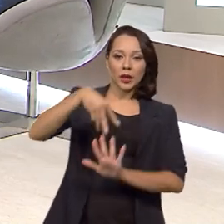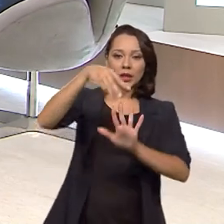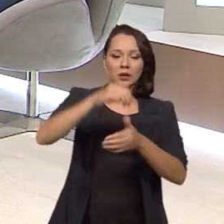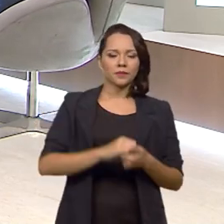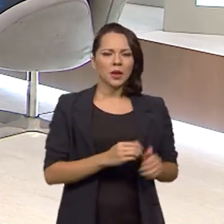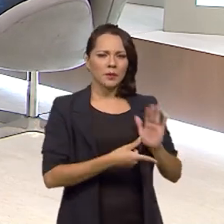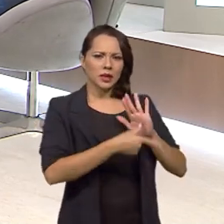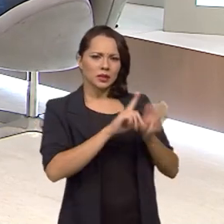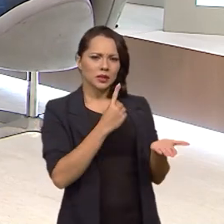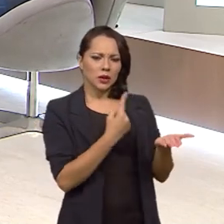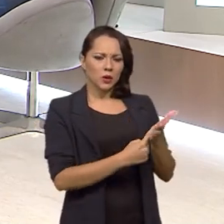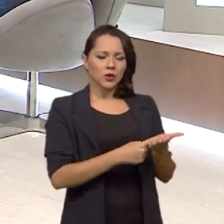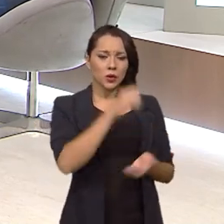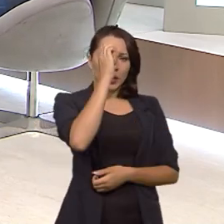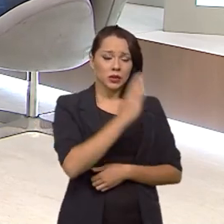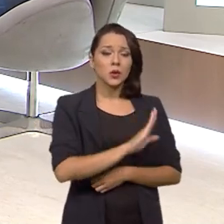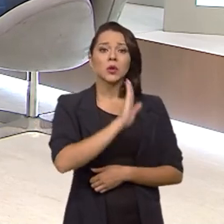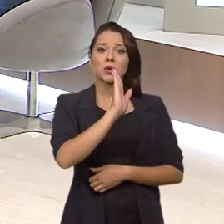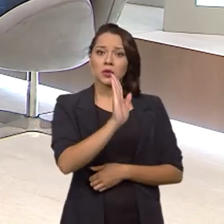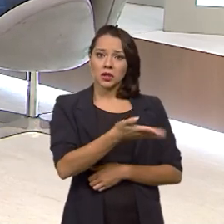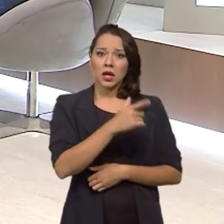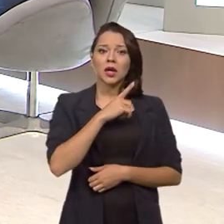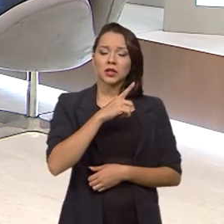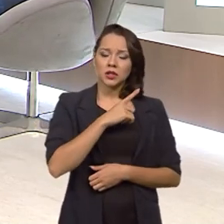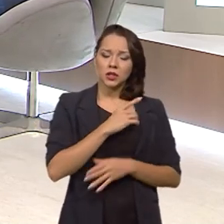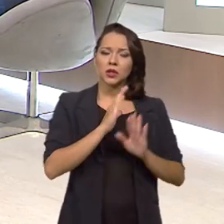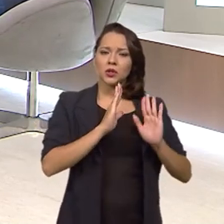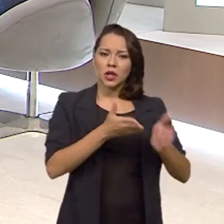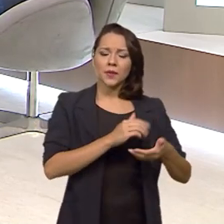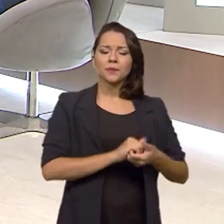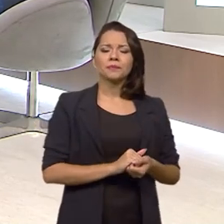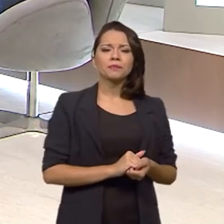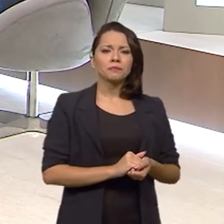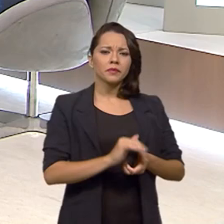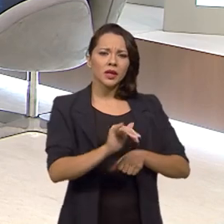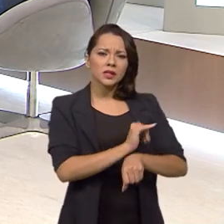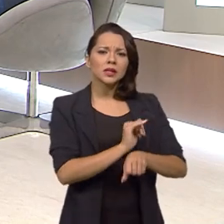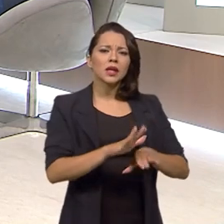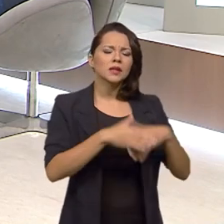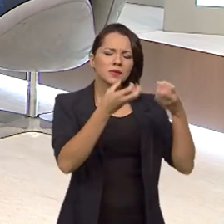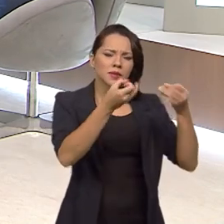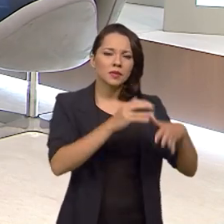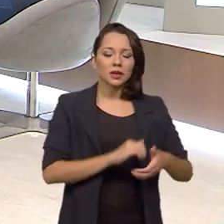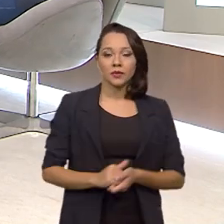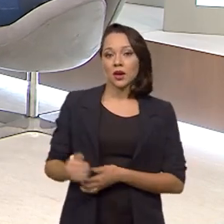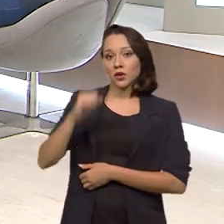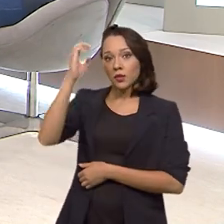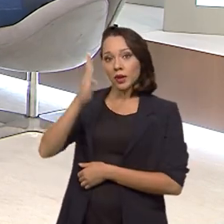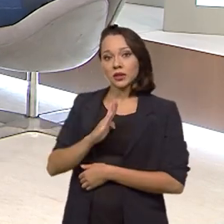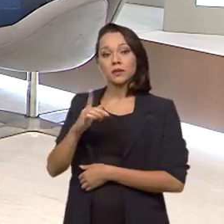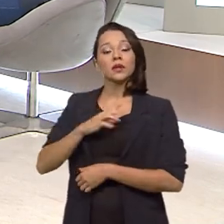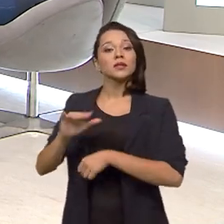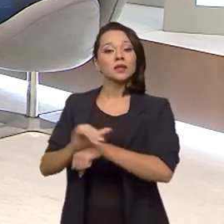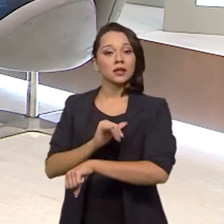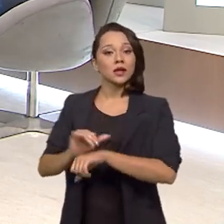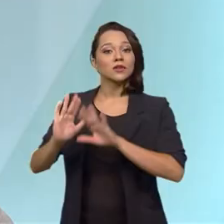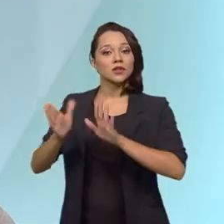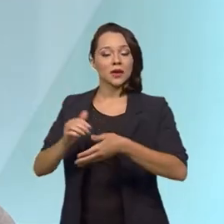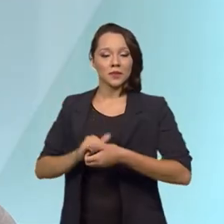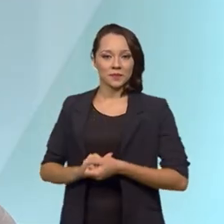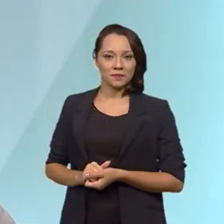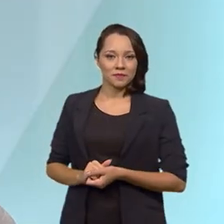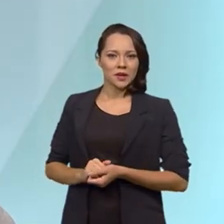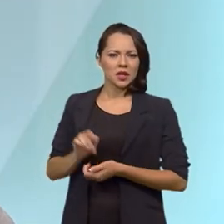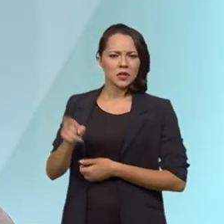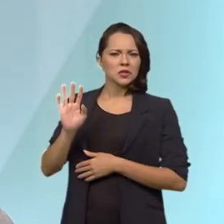acordo do metano, o Brasil já tinha iniciativas? Explica para a gente. O Brasil tem iniciativas, iniciativas